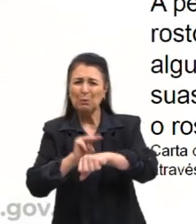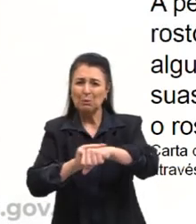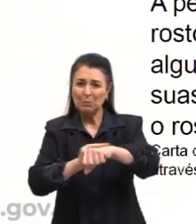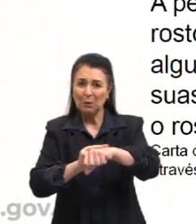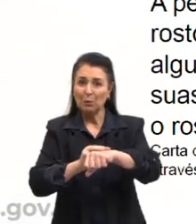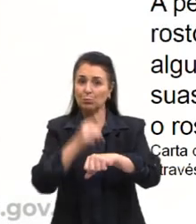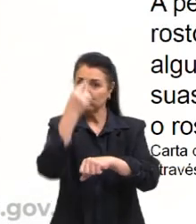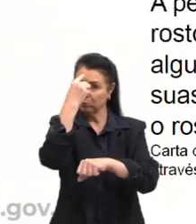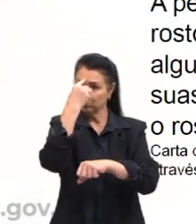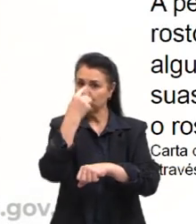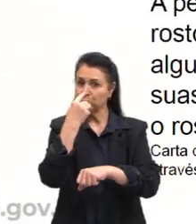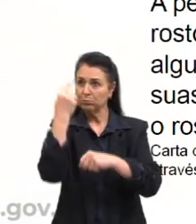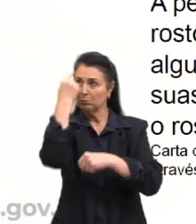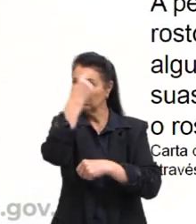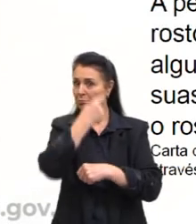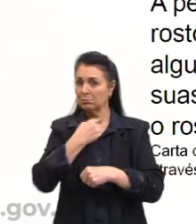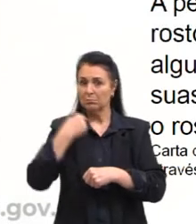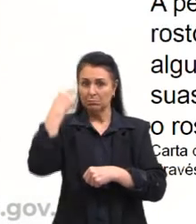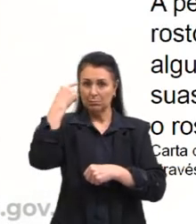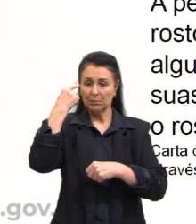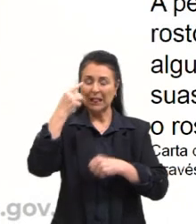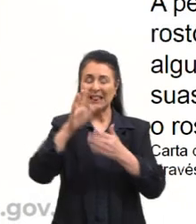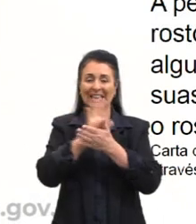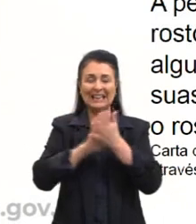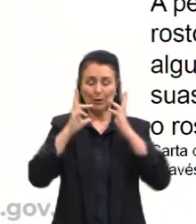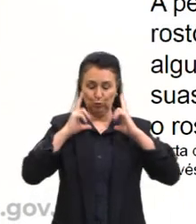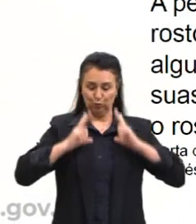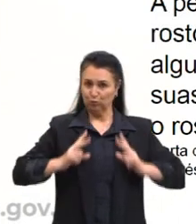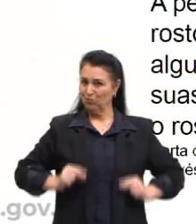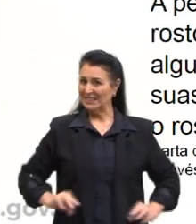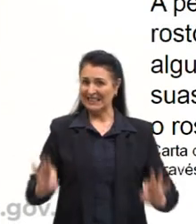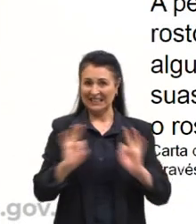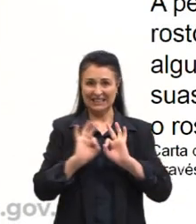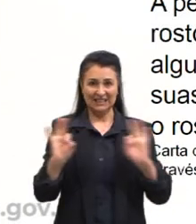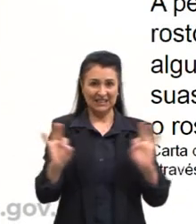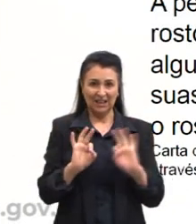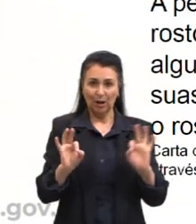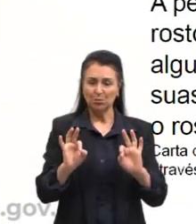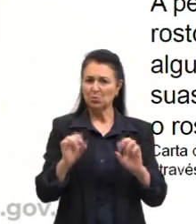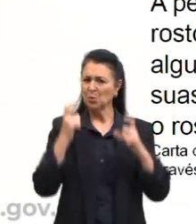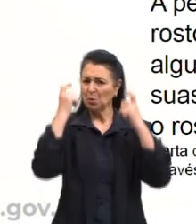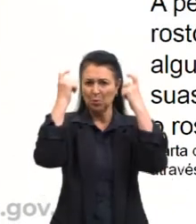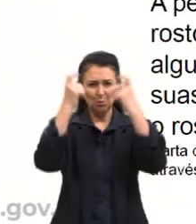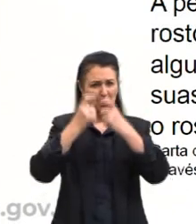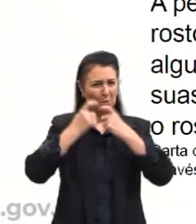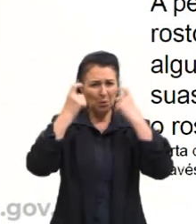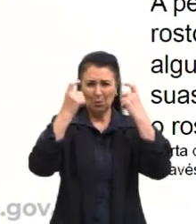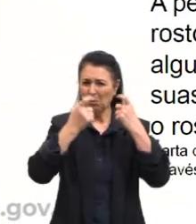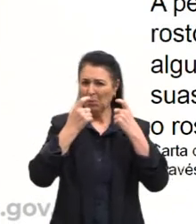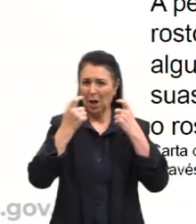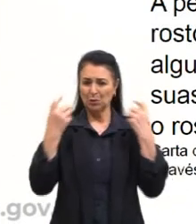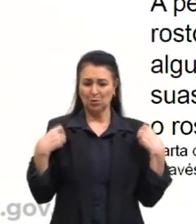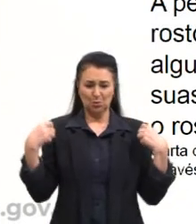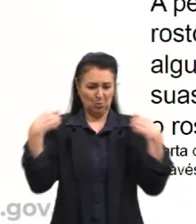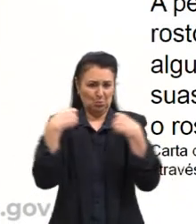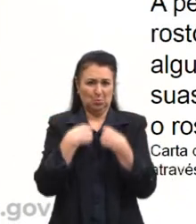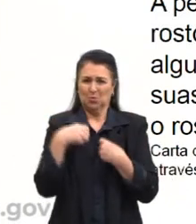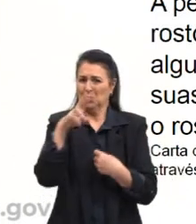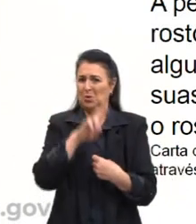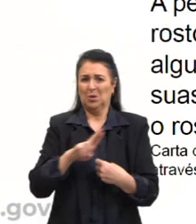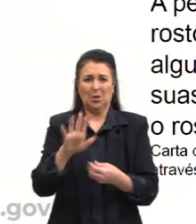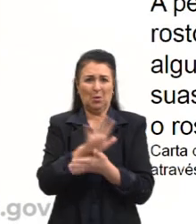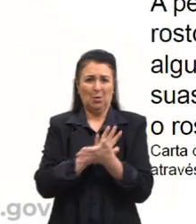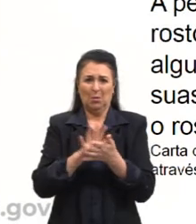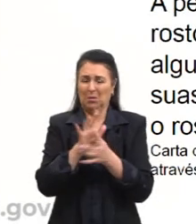feitos, andam nus, sem cobertura alguma, nem se preocupam em cobrir ou deixar de cobrir suas vergonhas,